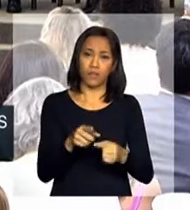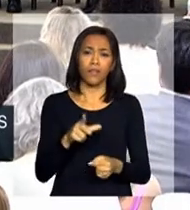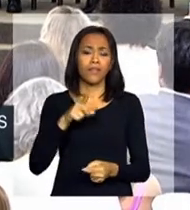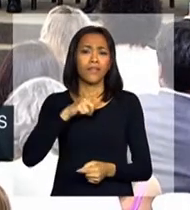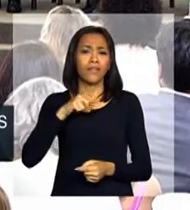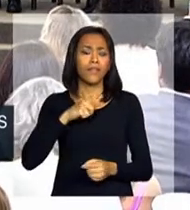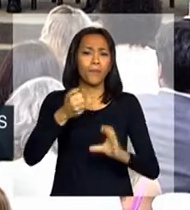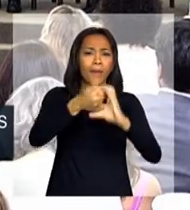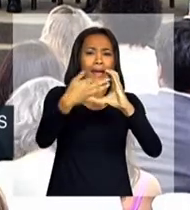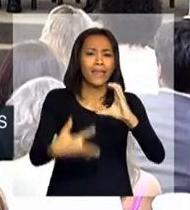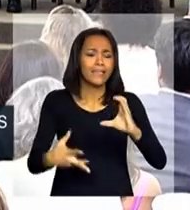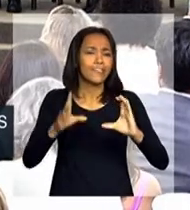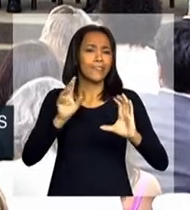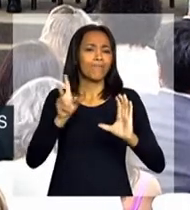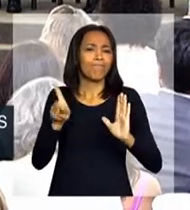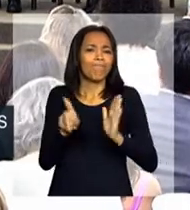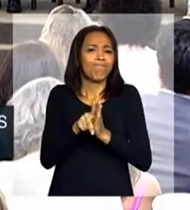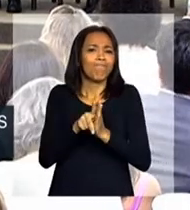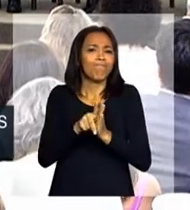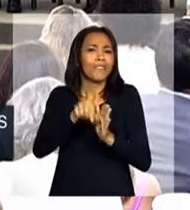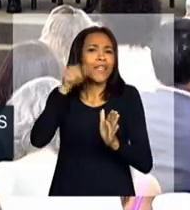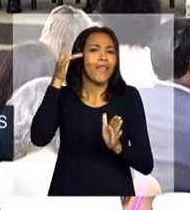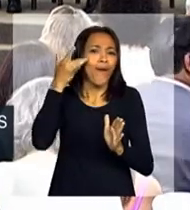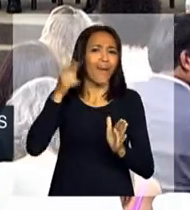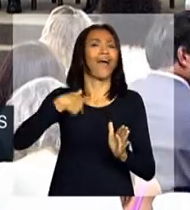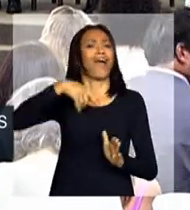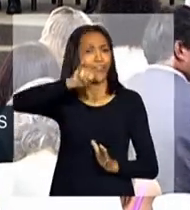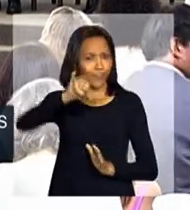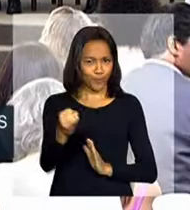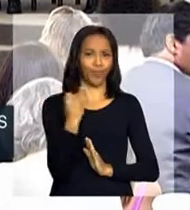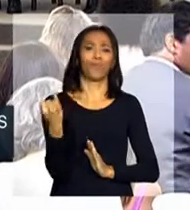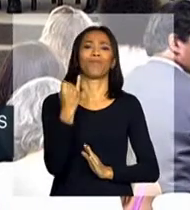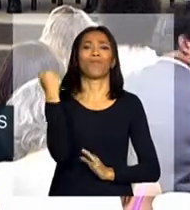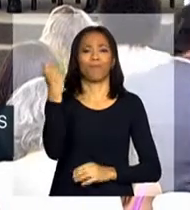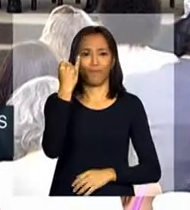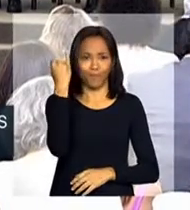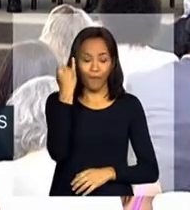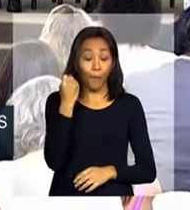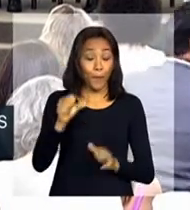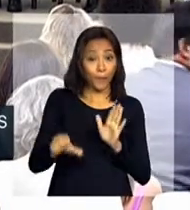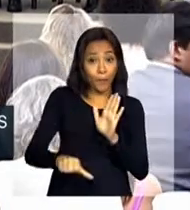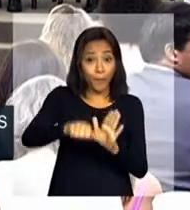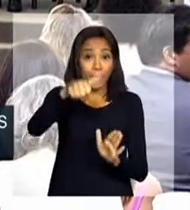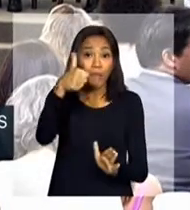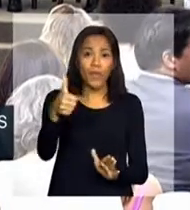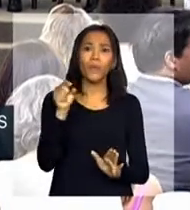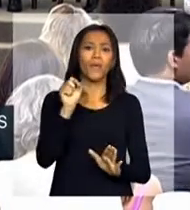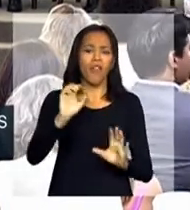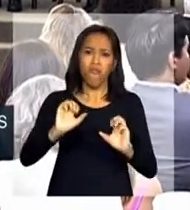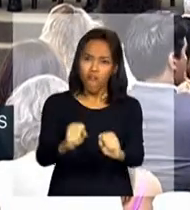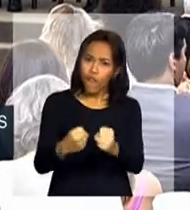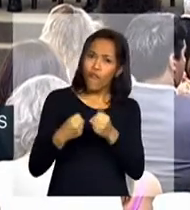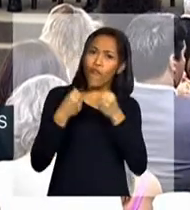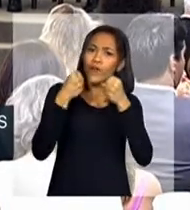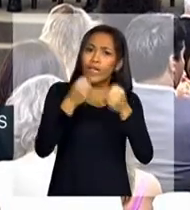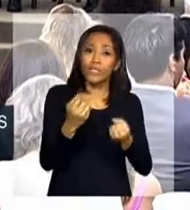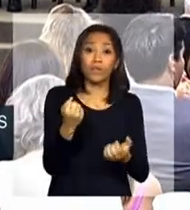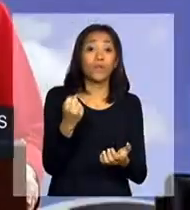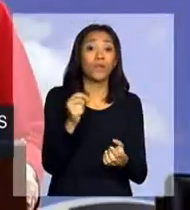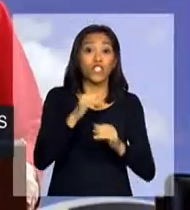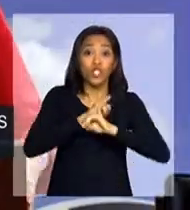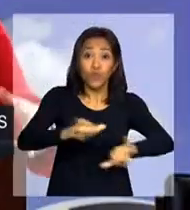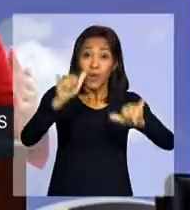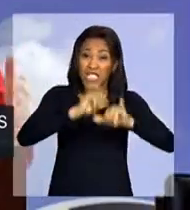aspecto que eu considero muito importante. Primeiro é o fortalecimento do Disque 180,